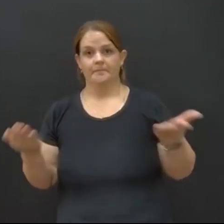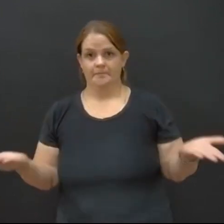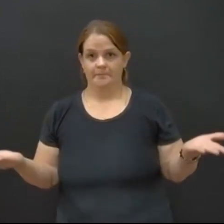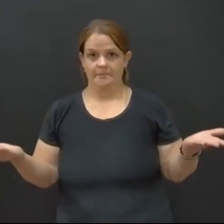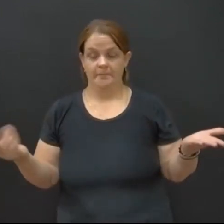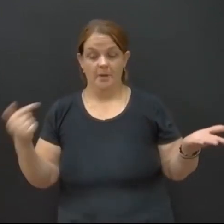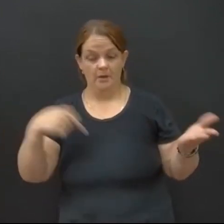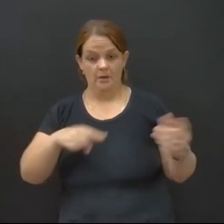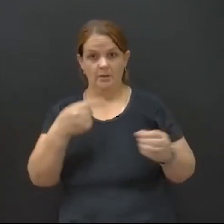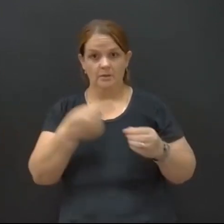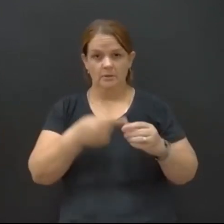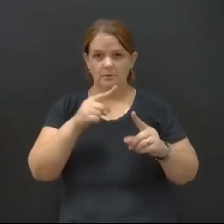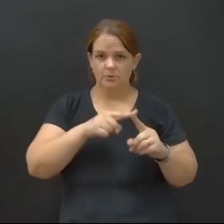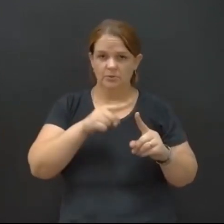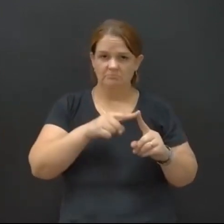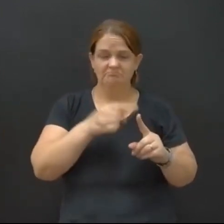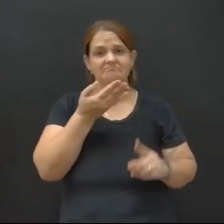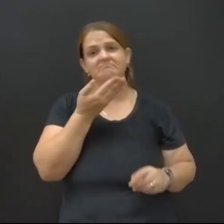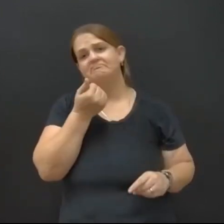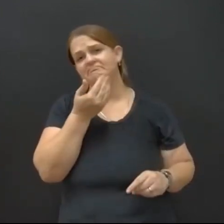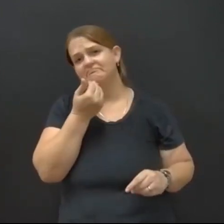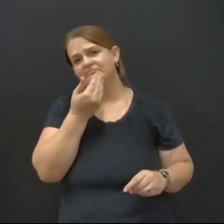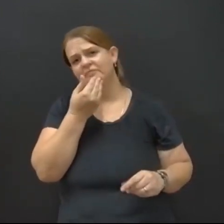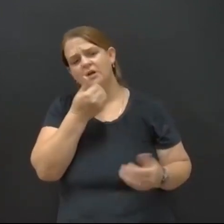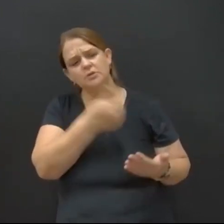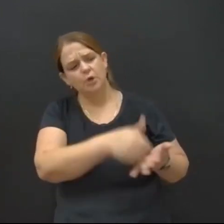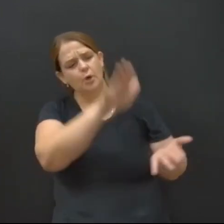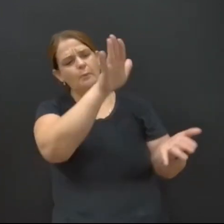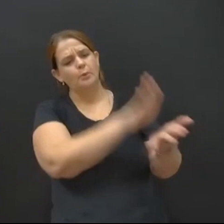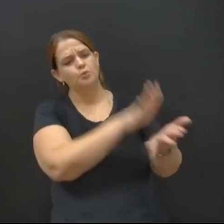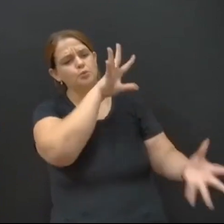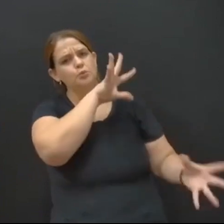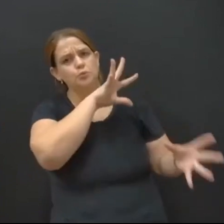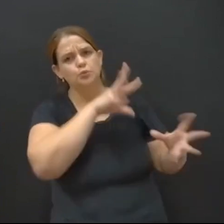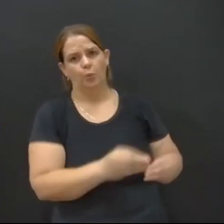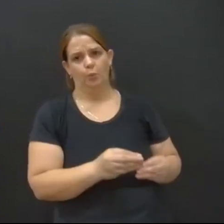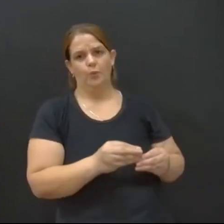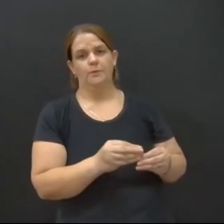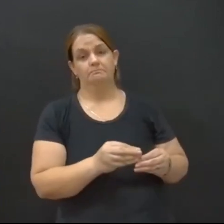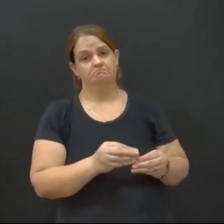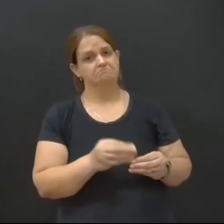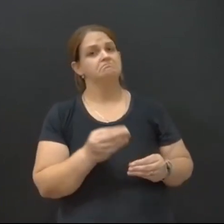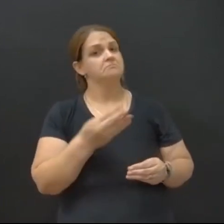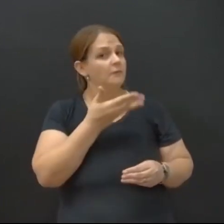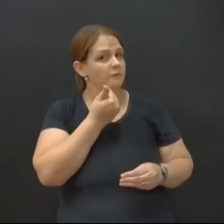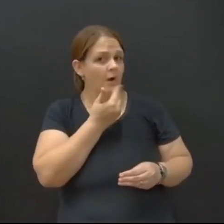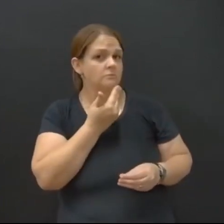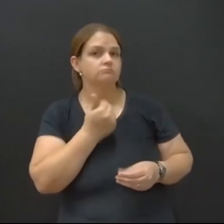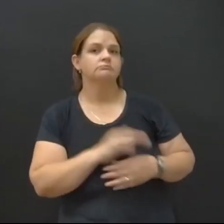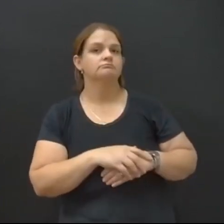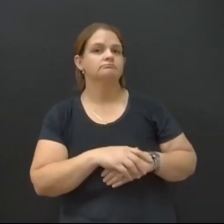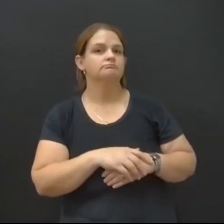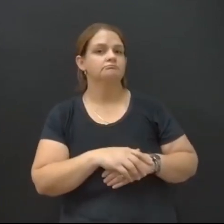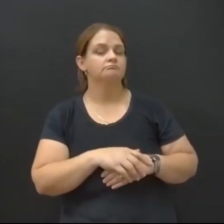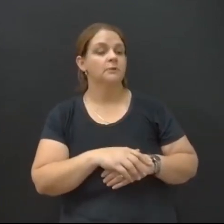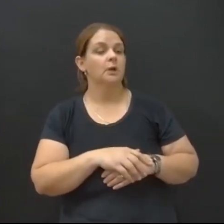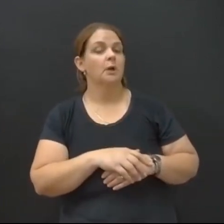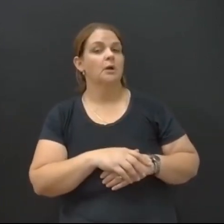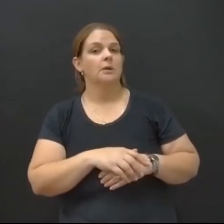Para o município de Itoló era muito fácil penalizar a todos, era muito fácil. Mandaram